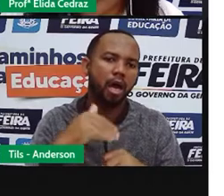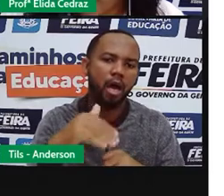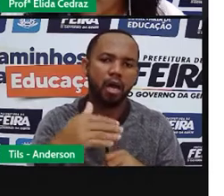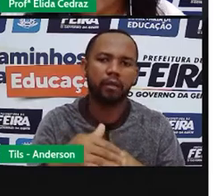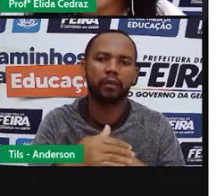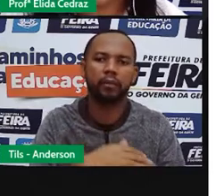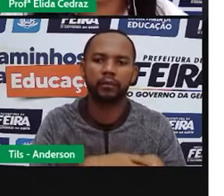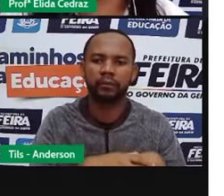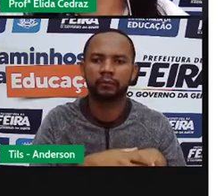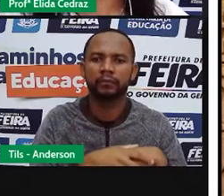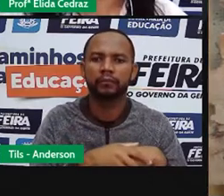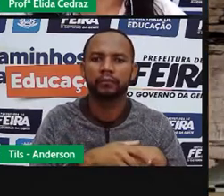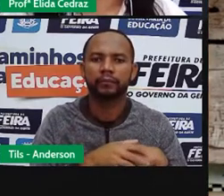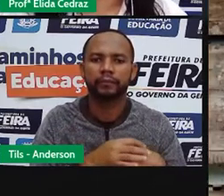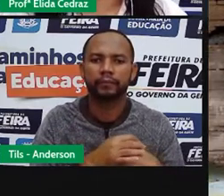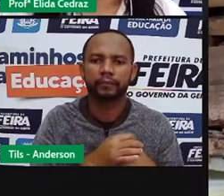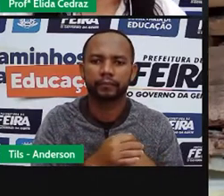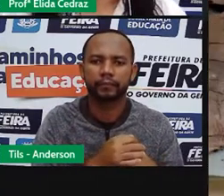encontrado.